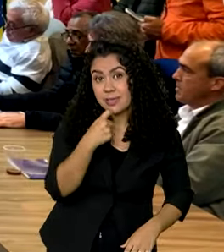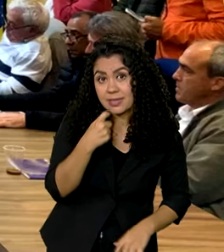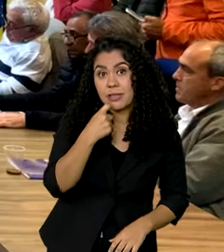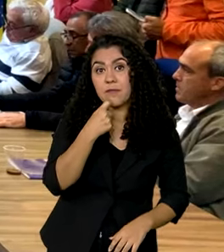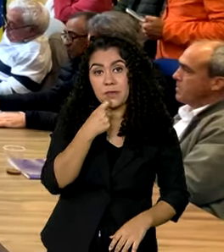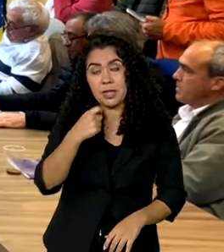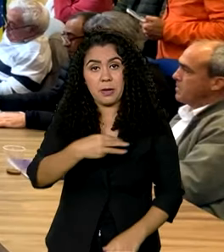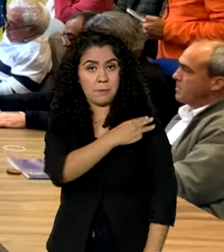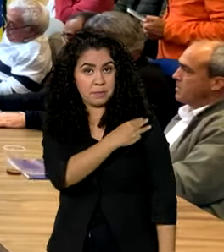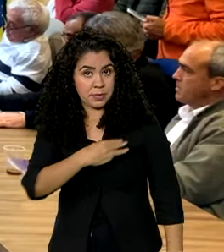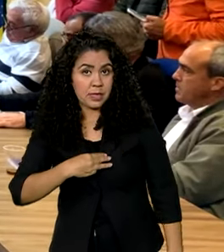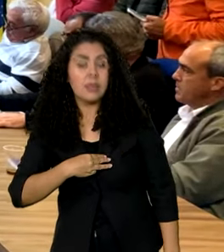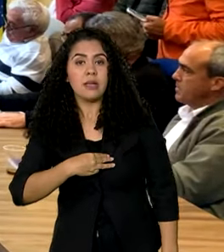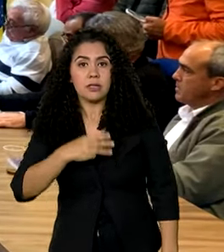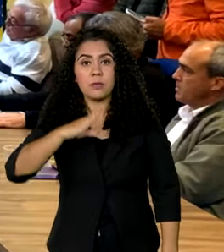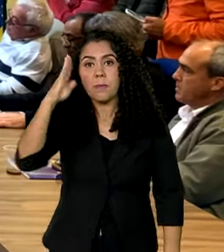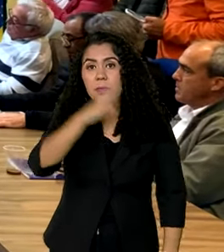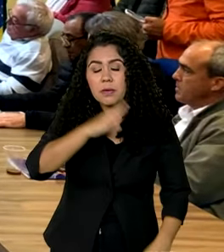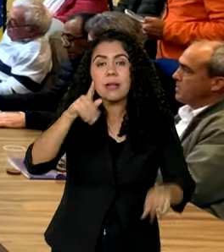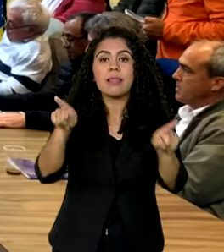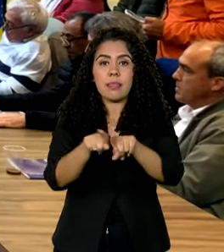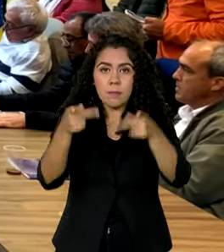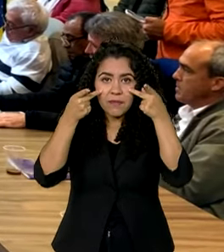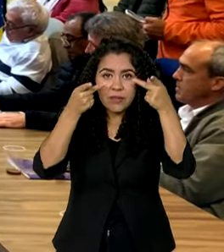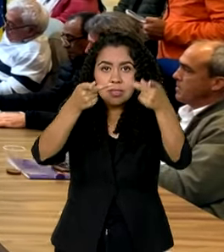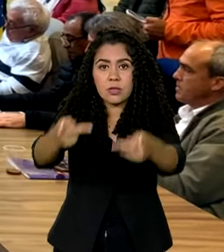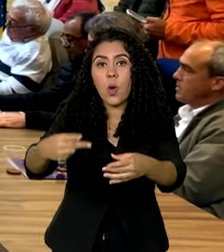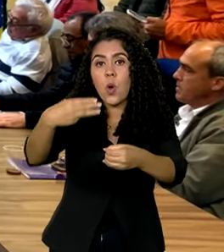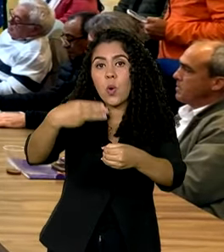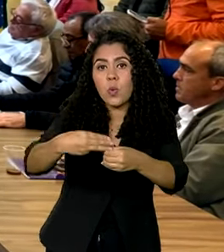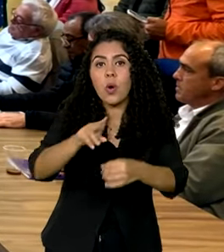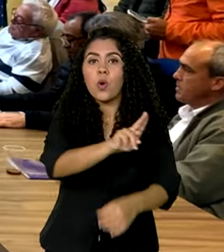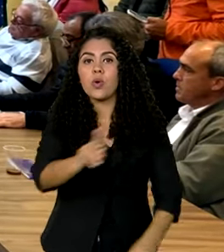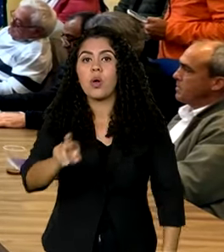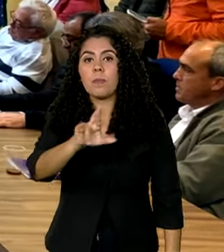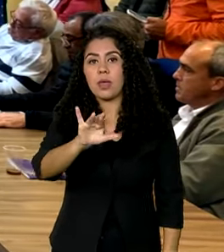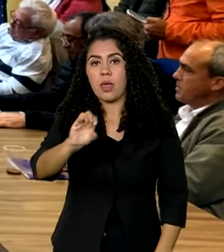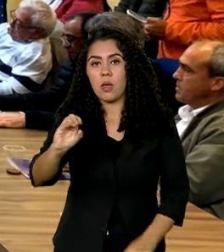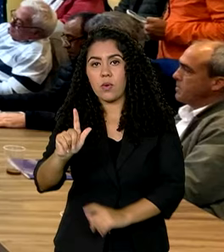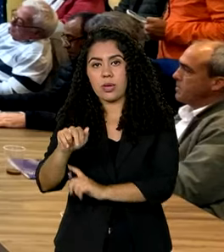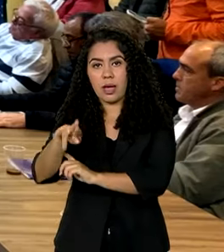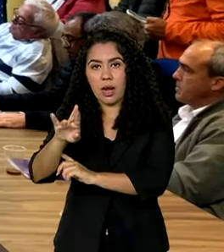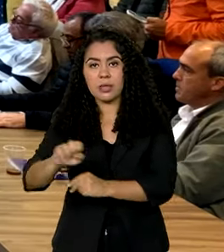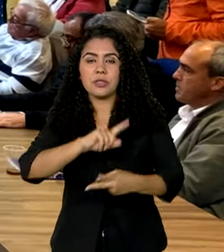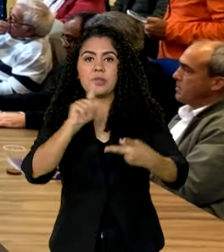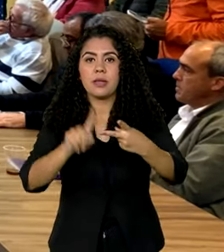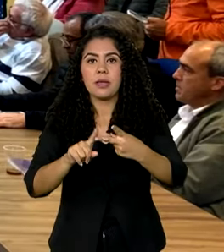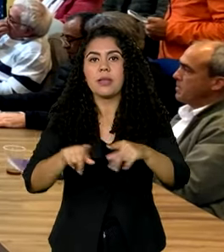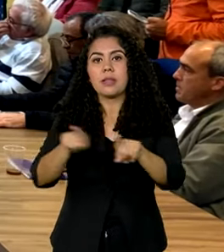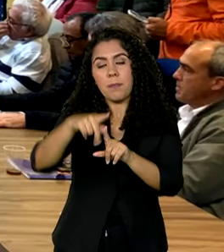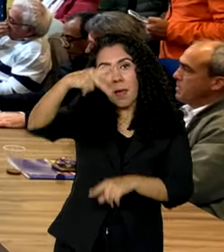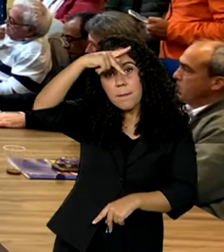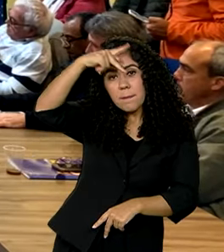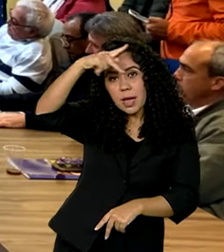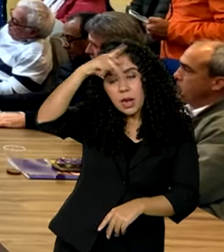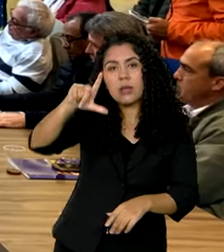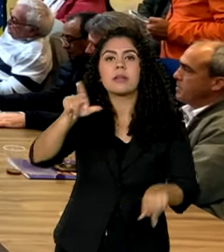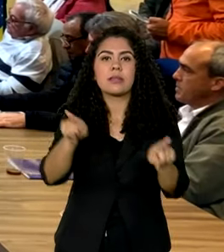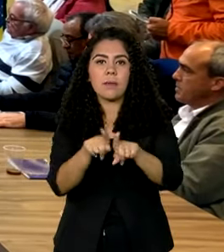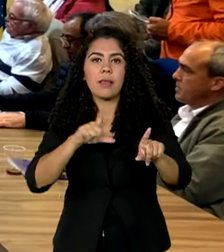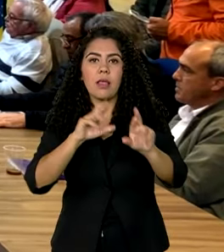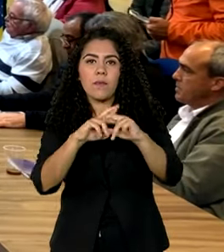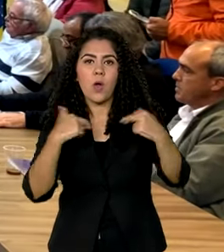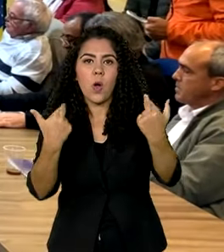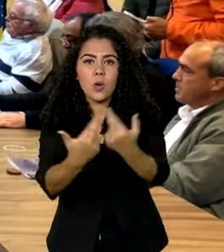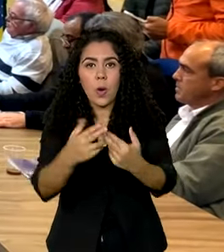ministro Paulo Pimenta também visitou a cidade de Rio Grande e Pelotas, onde se reuniu com prefeitos do sul do estado.